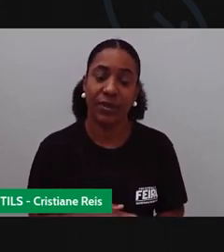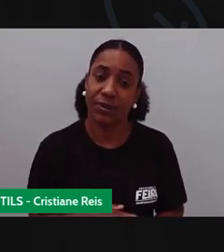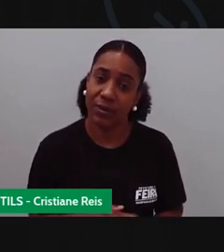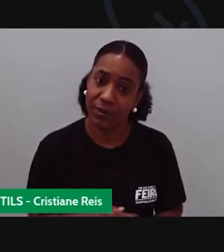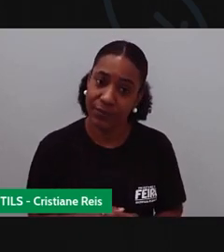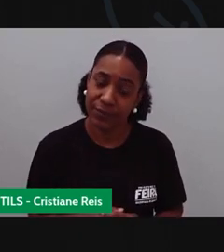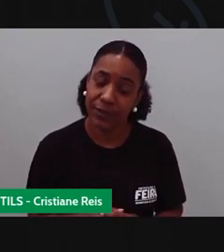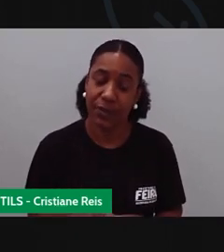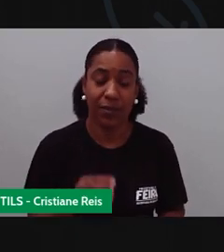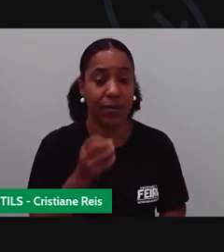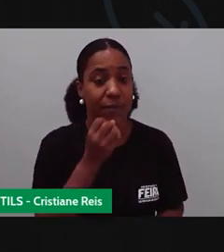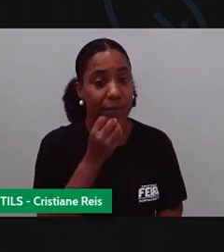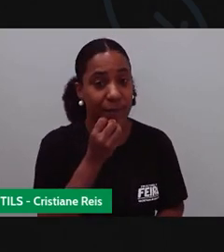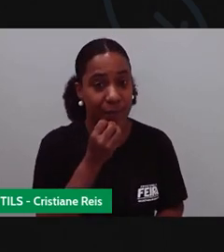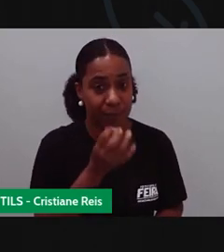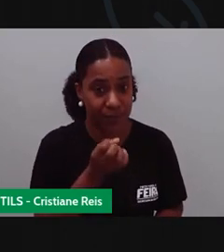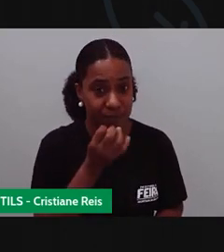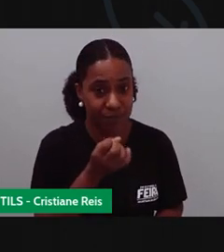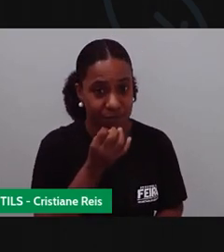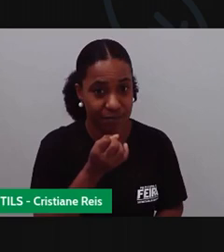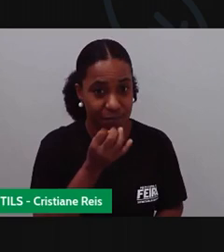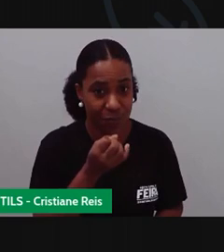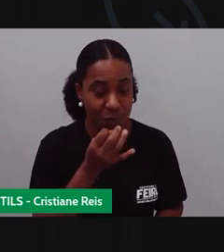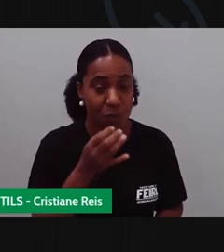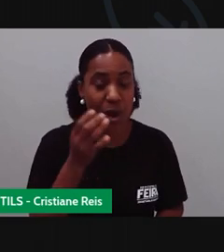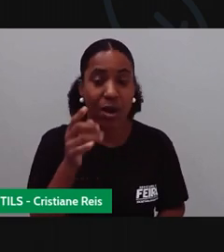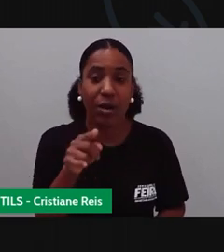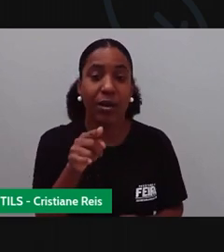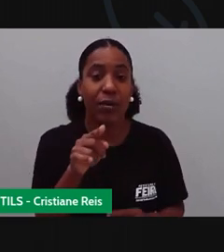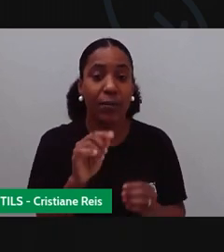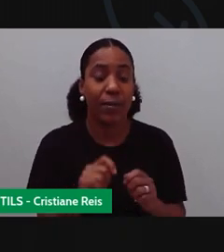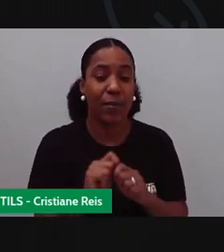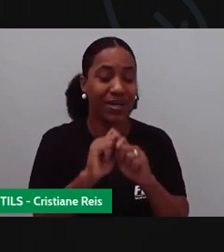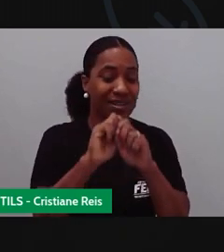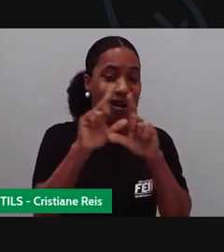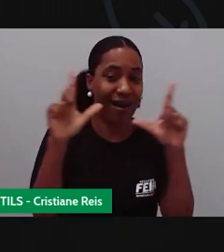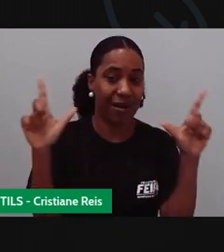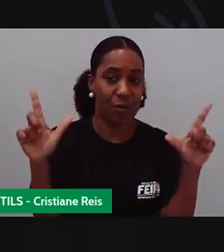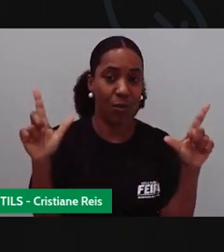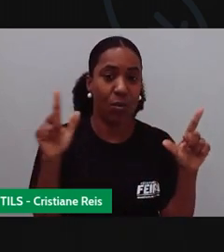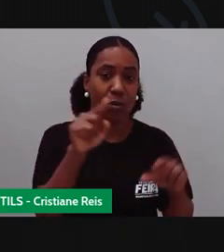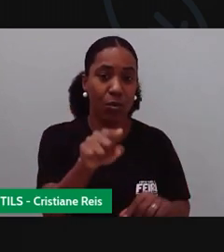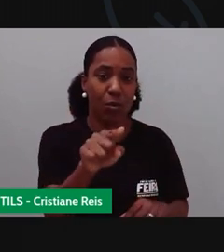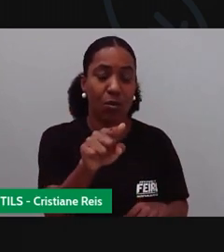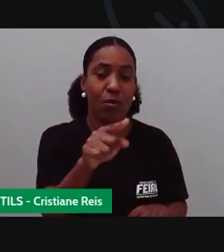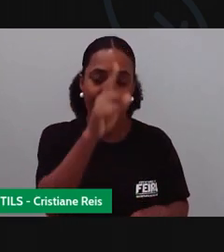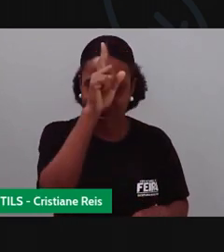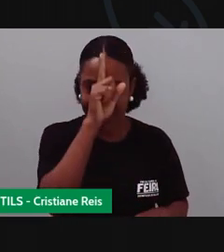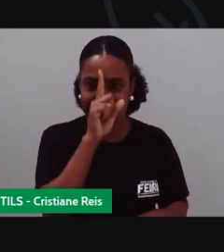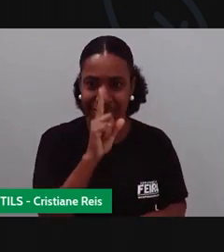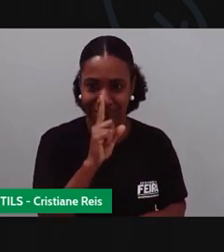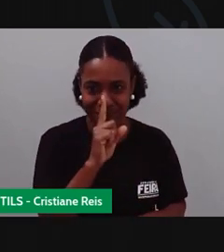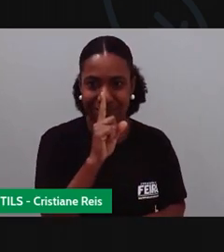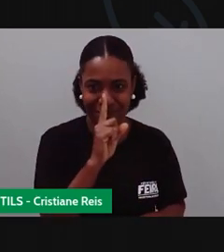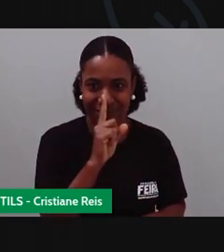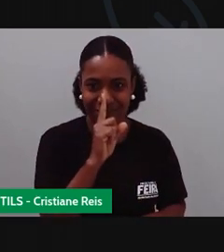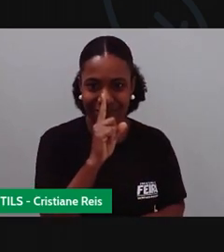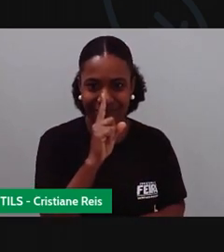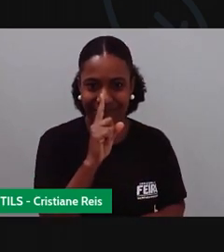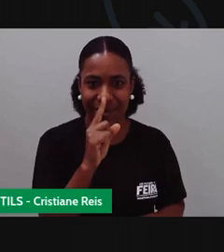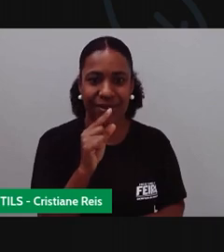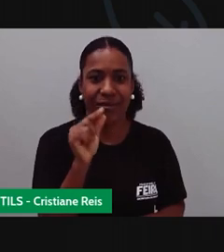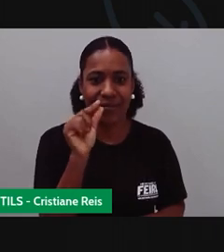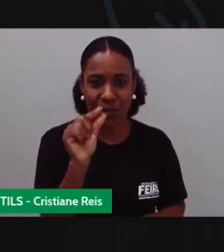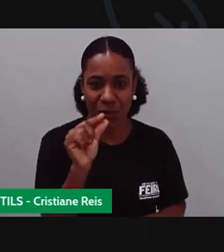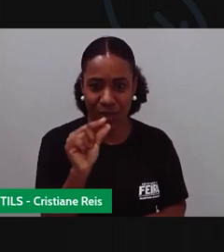a fazerem o seguinte. Coloca a tinta mais clara. Quem é mais claro? Vermelho ou amarelo? Ó, tô